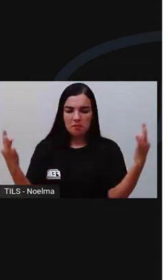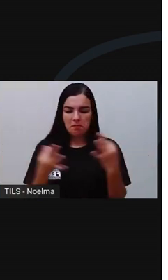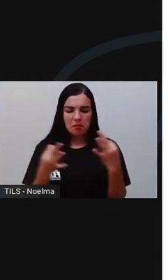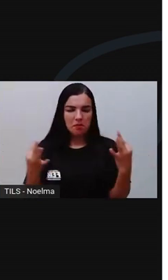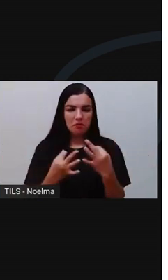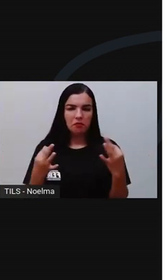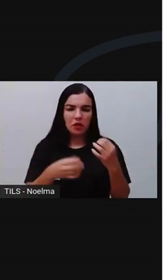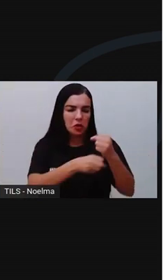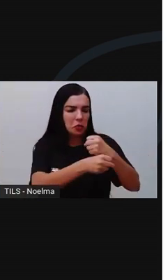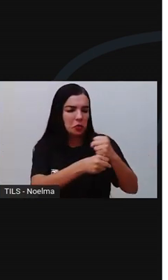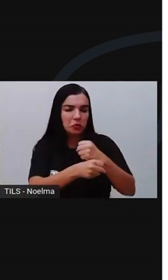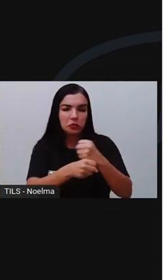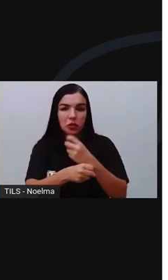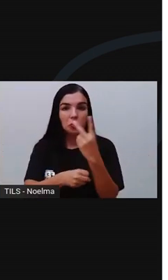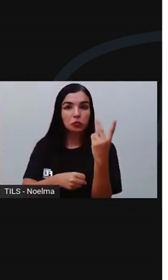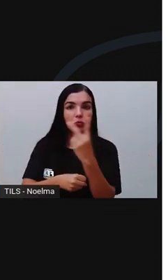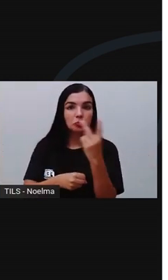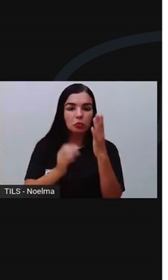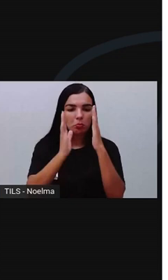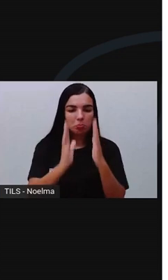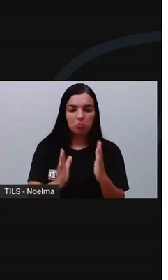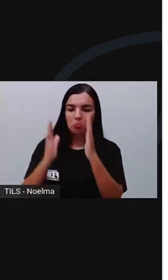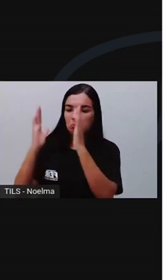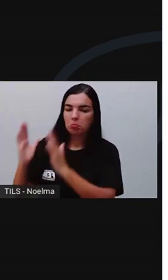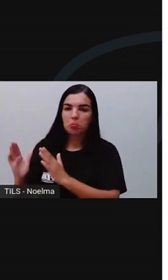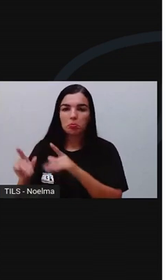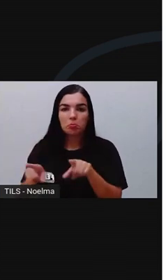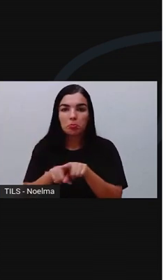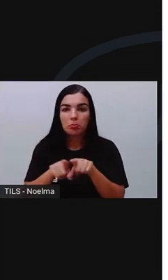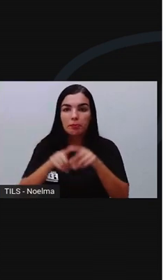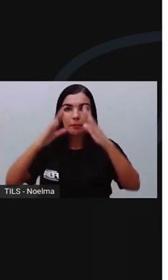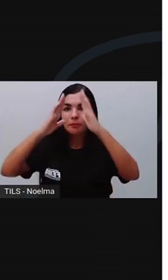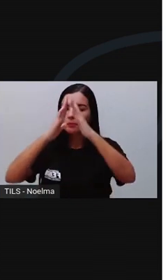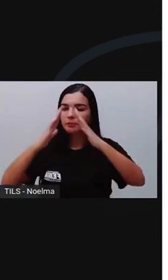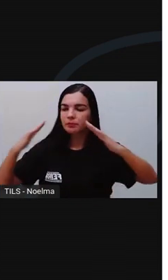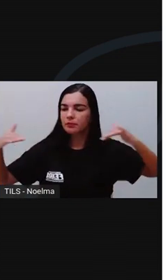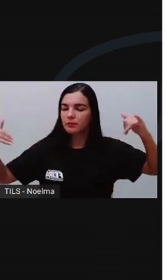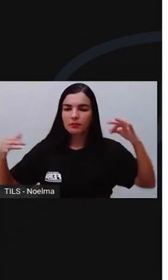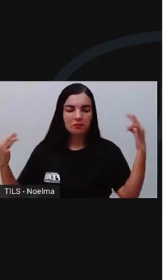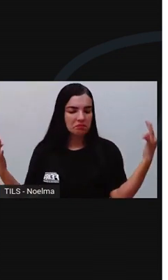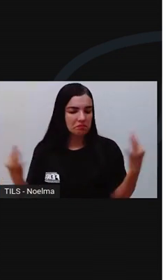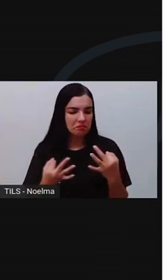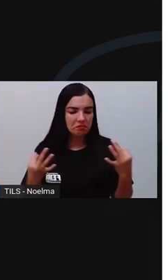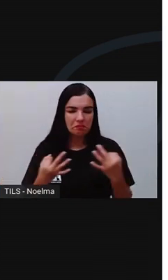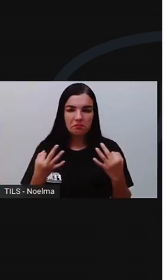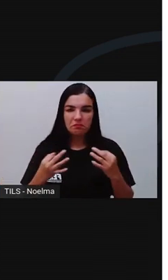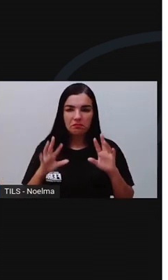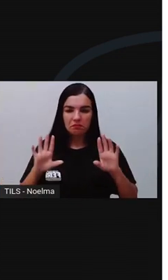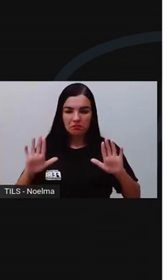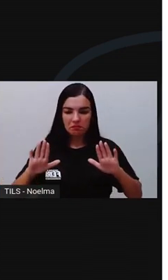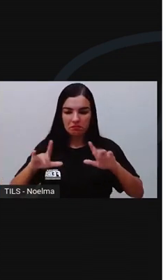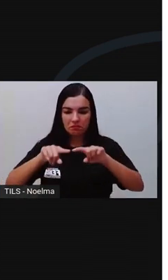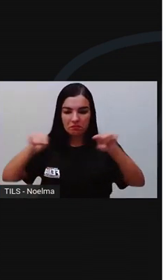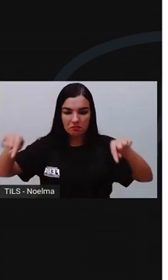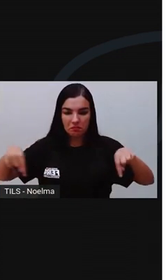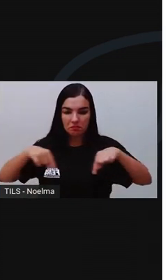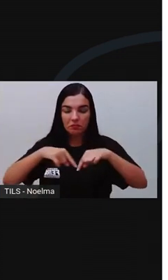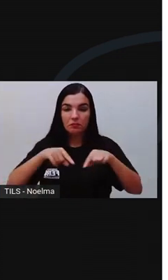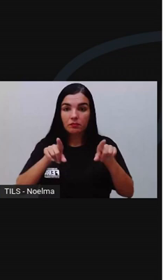construção de dois pavimentos, avarandadas, com numerosos quartos, ampla sala e uma imensa cozinha.